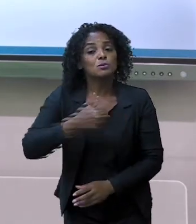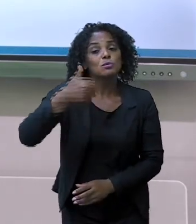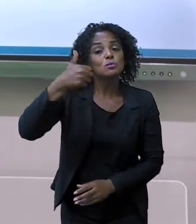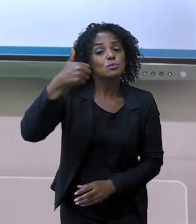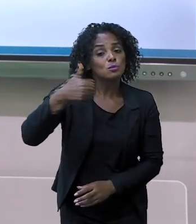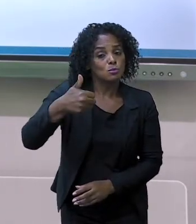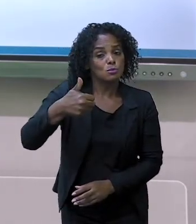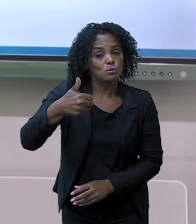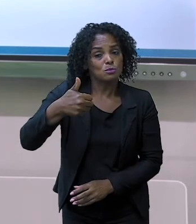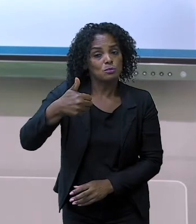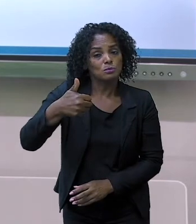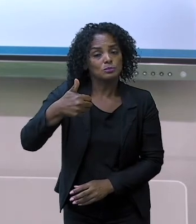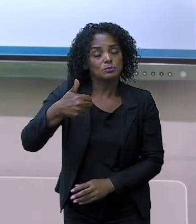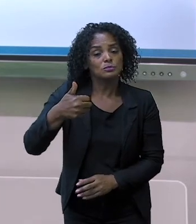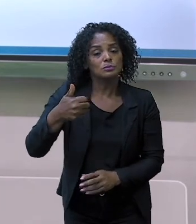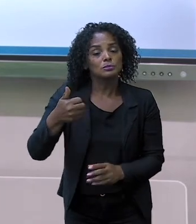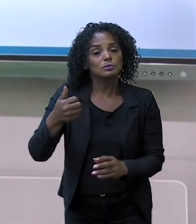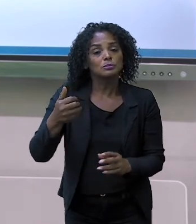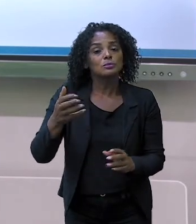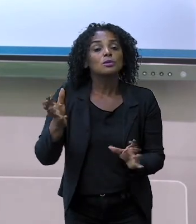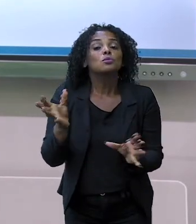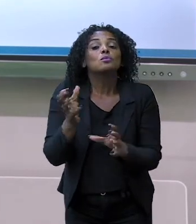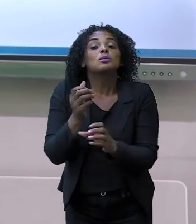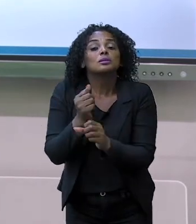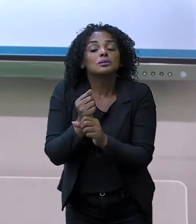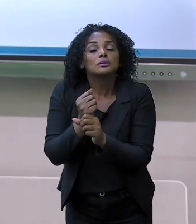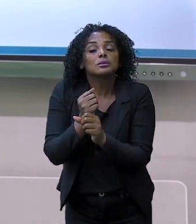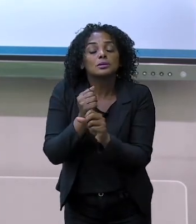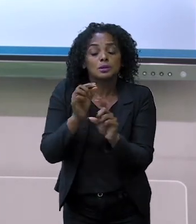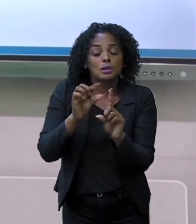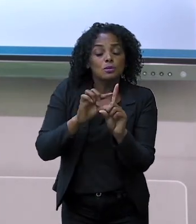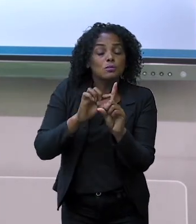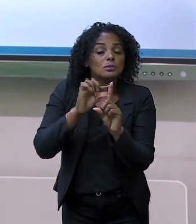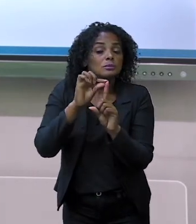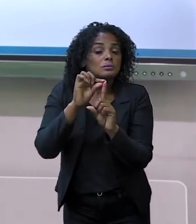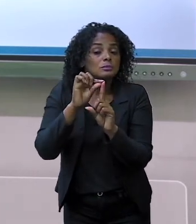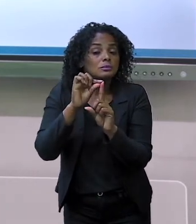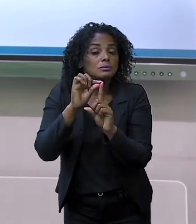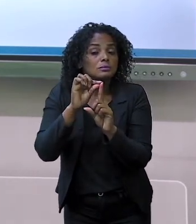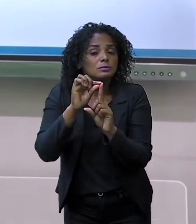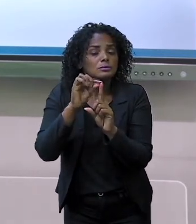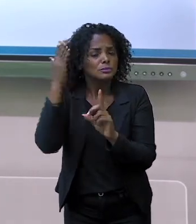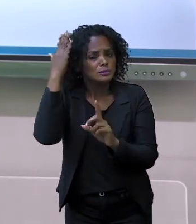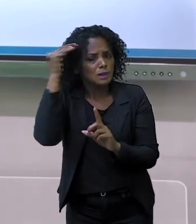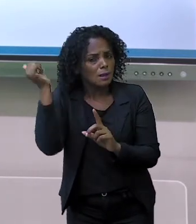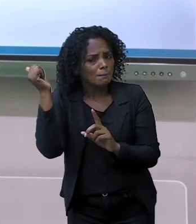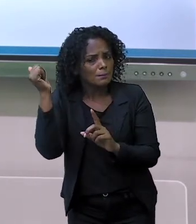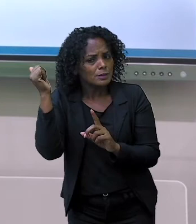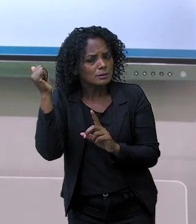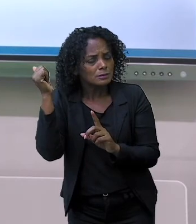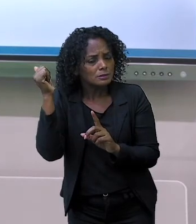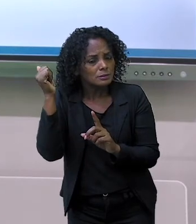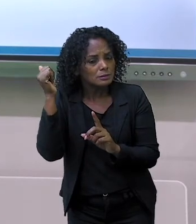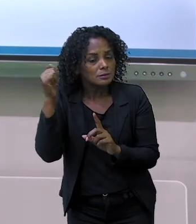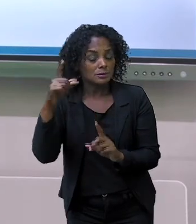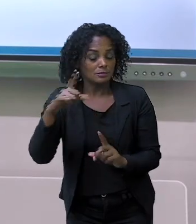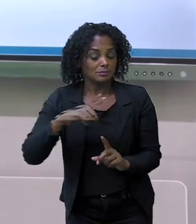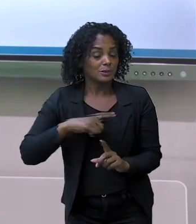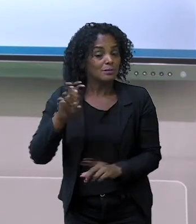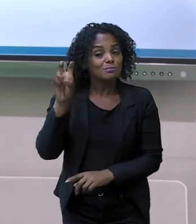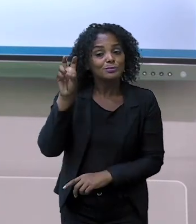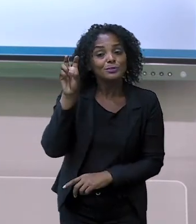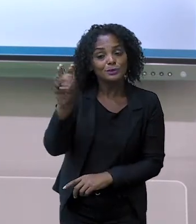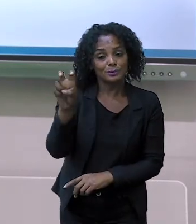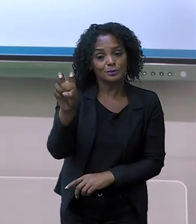E quantas unidades nós temos? Nós já sabemos que é cinco, né? Vamos conferir? Um,